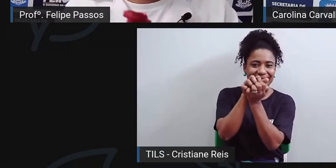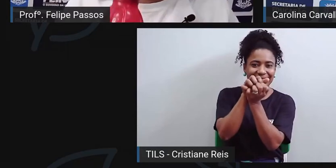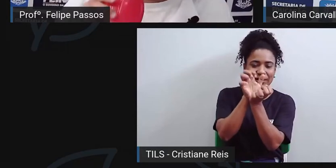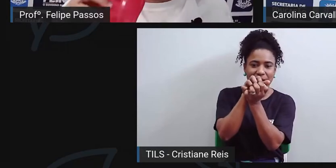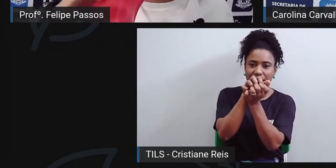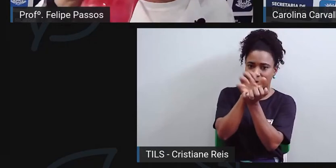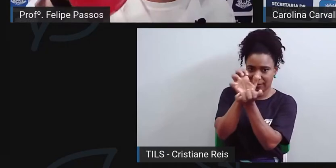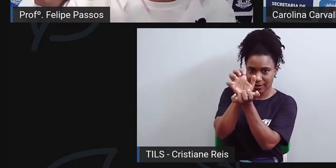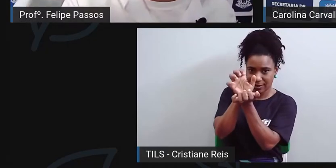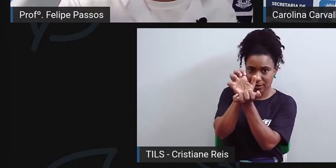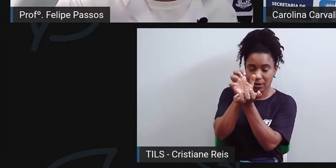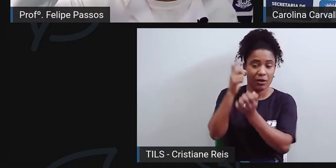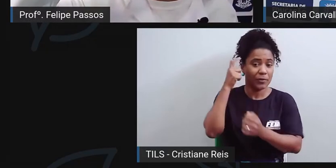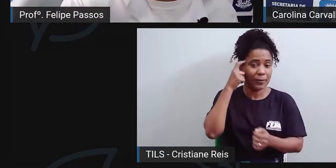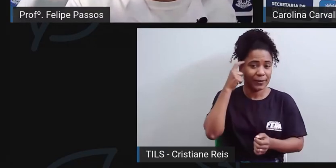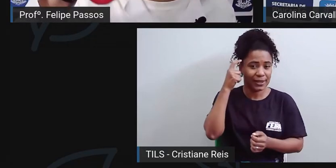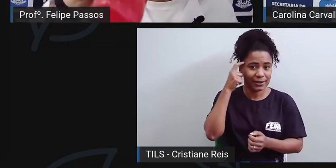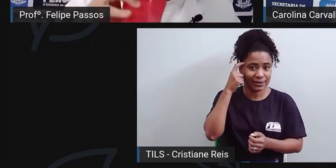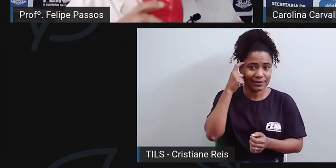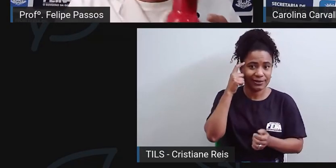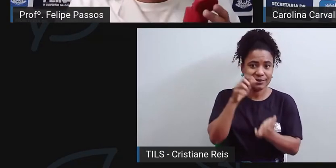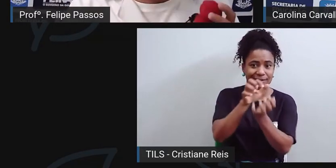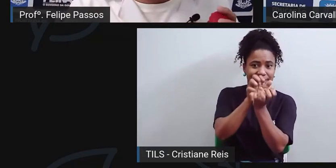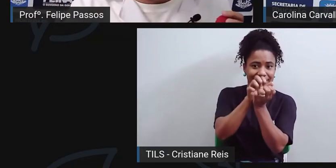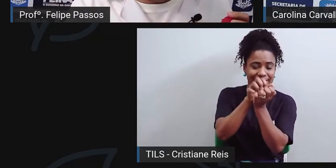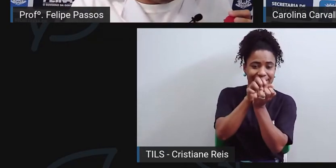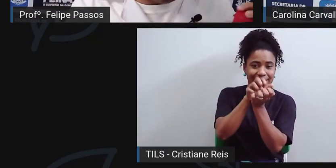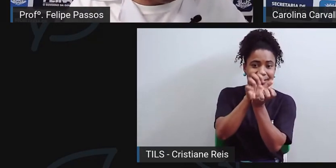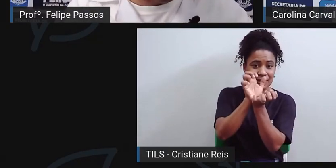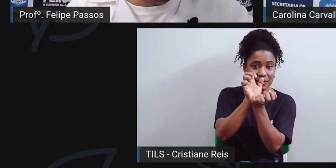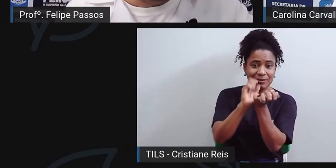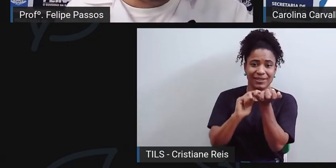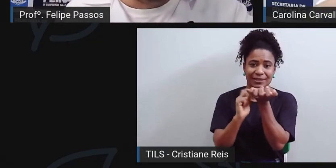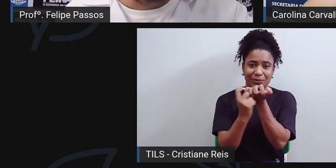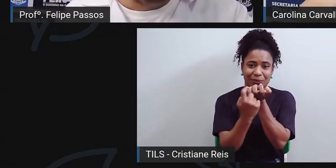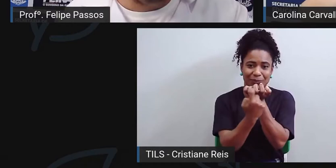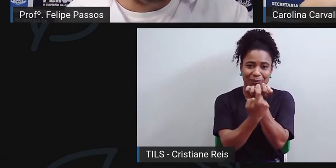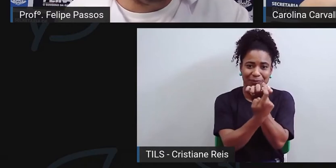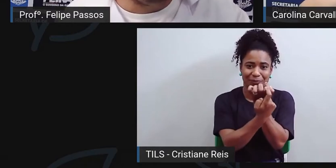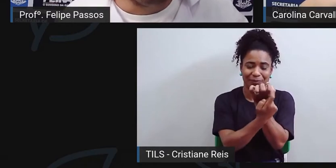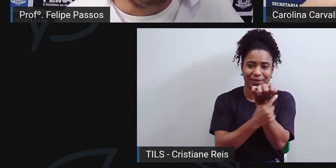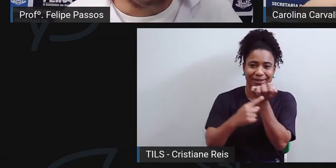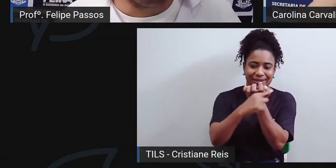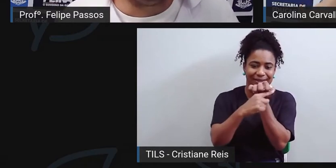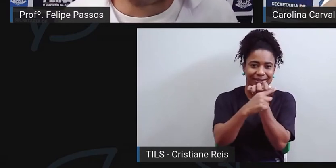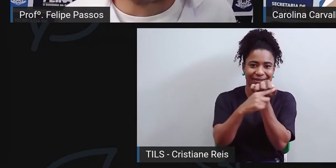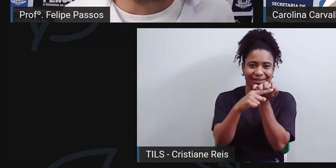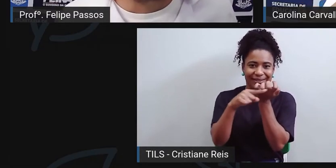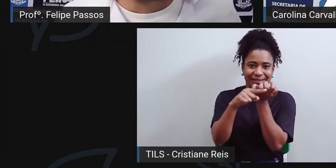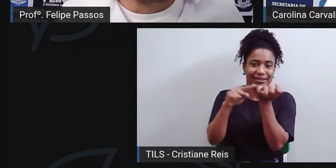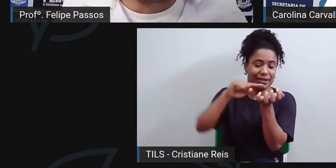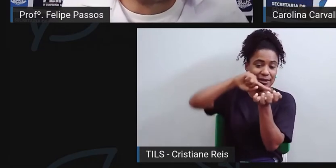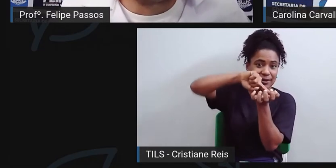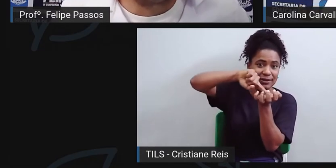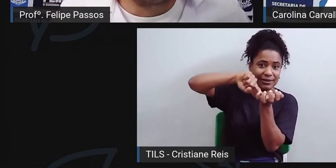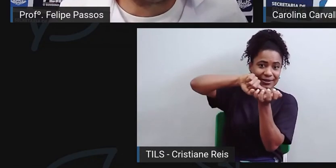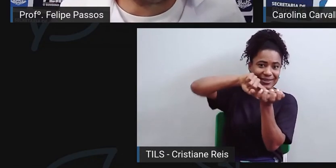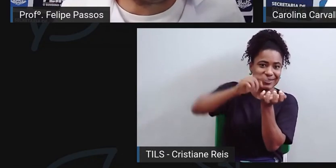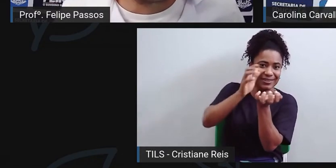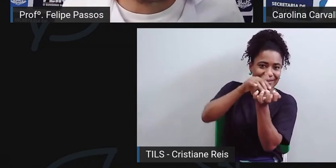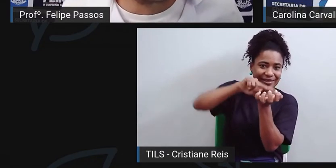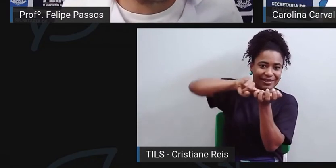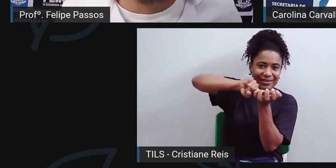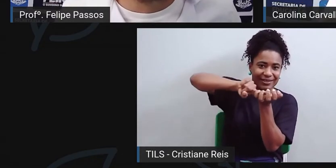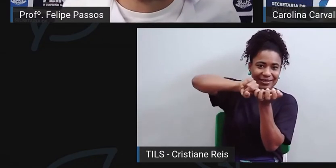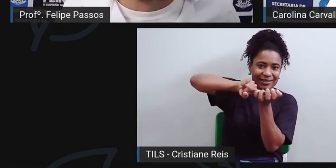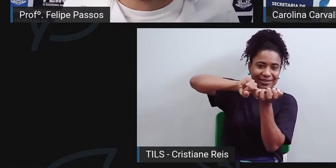várias faces. Então, a gente tem que higienizar as faces externas, internas, a parte que tritura os